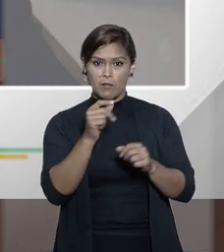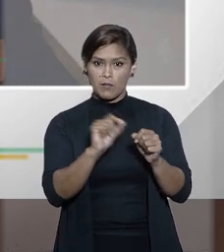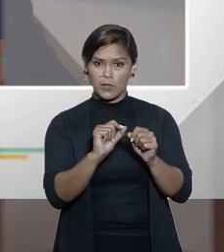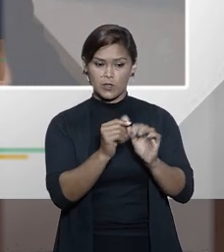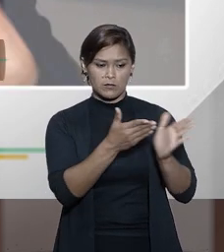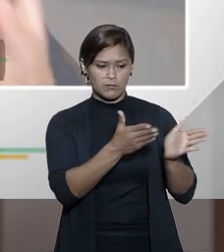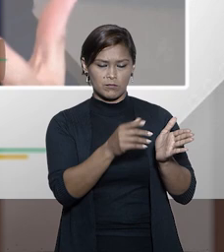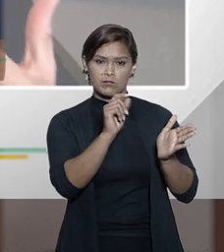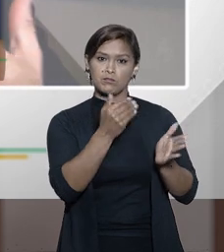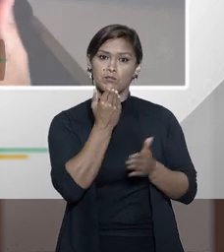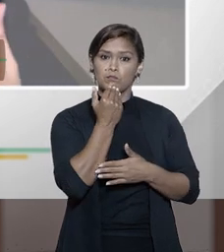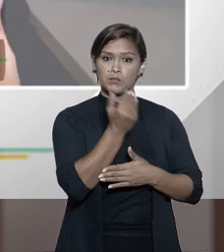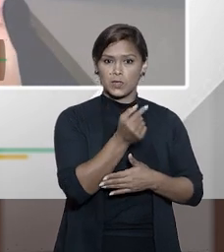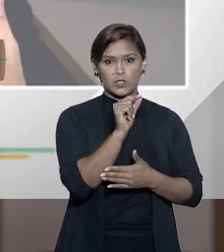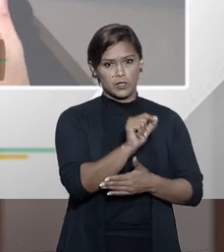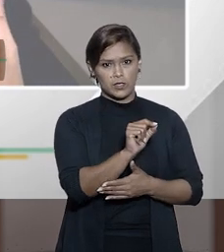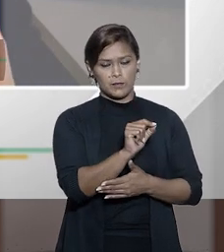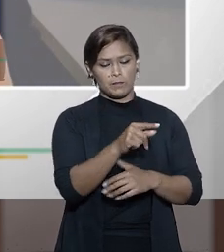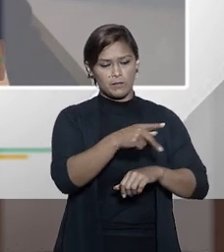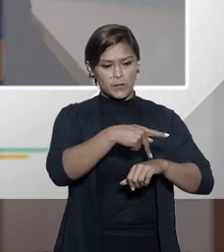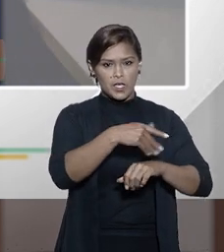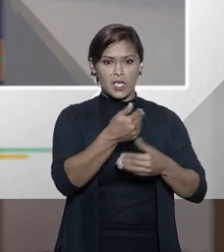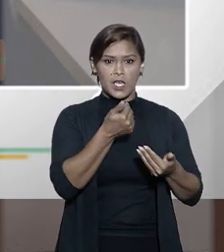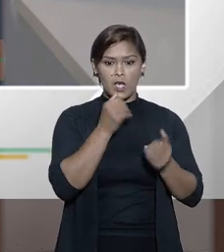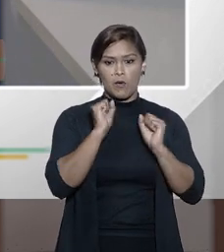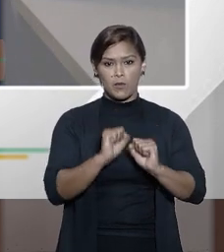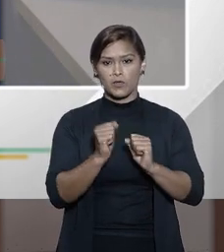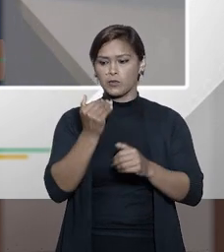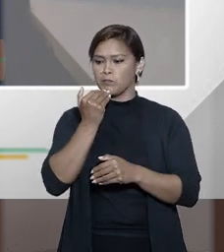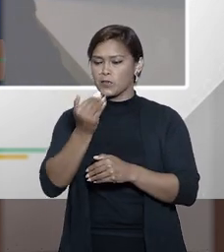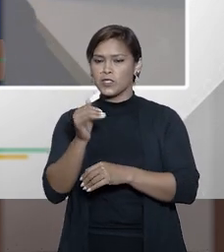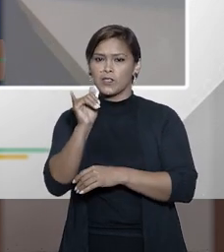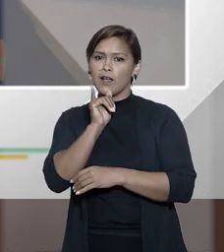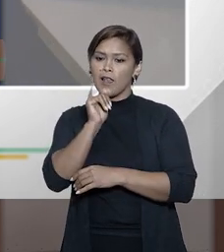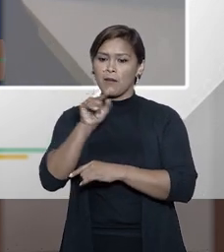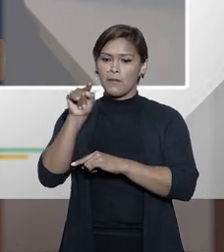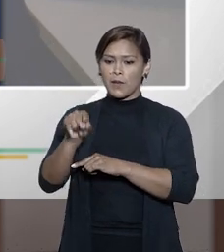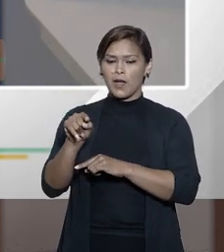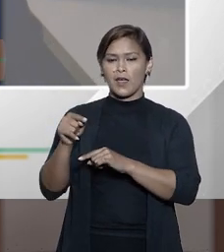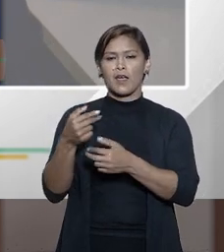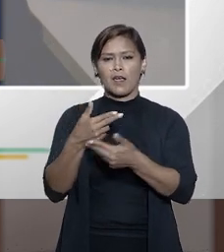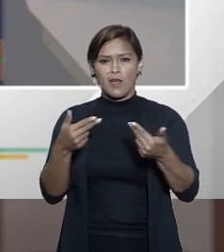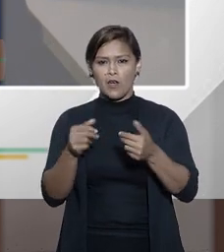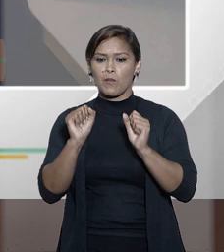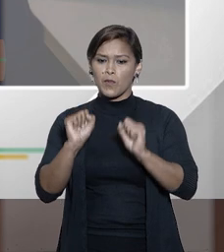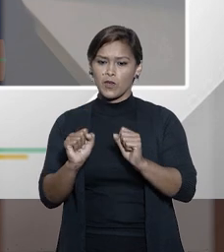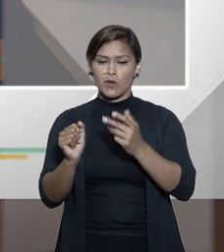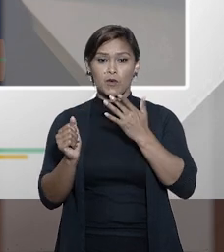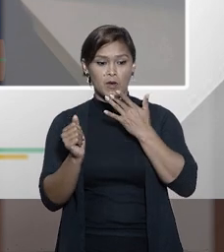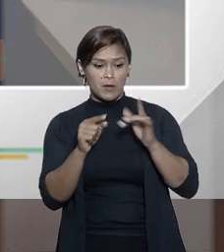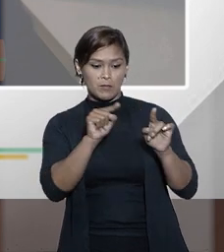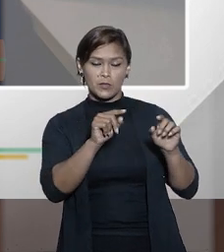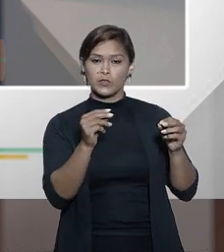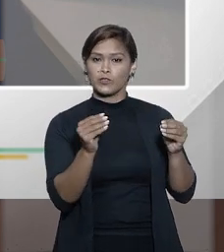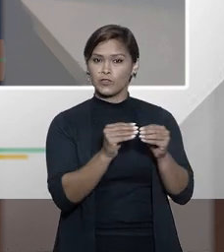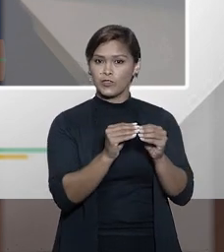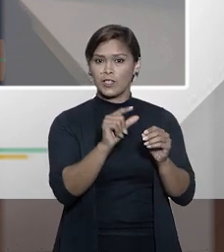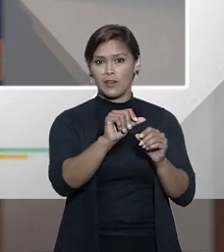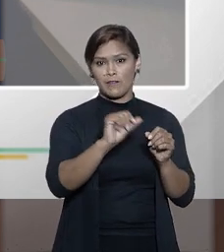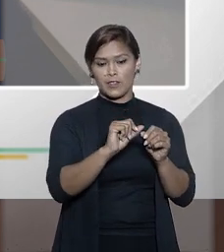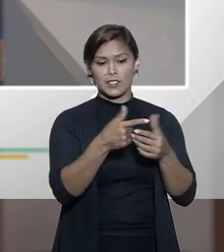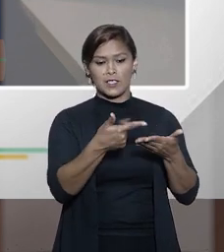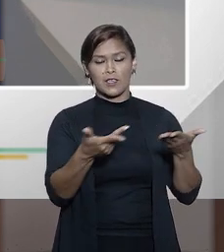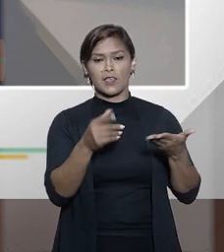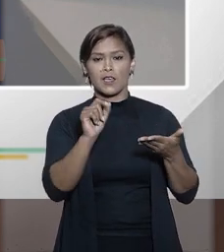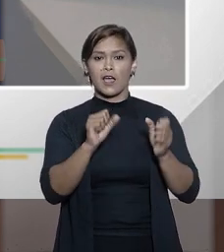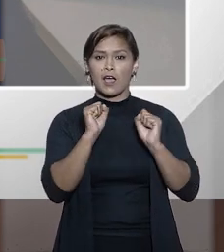algo se me pedirem então eu pude pedir à Alemanha algo que eu podia fazer e o